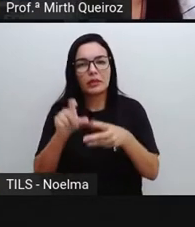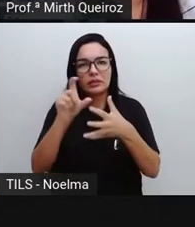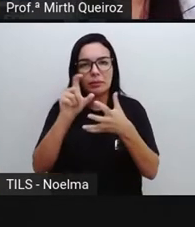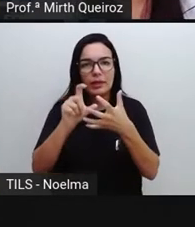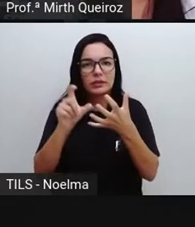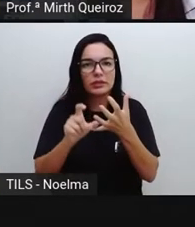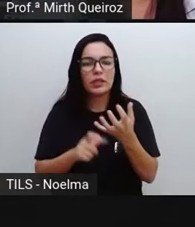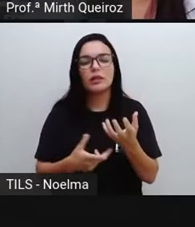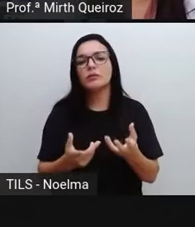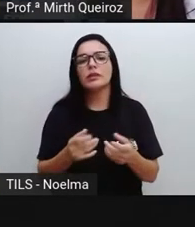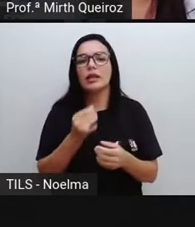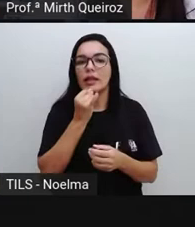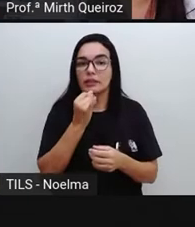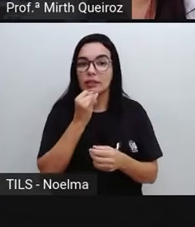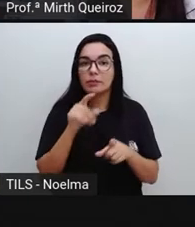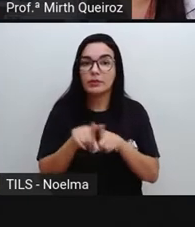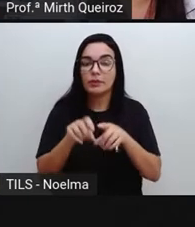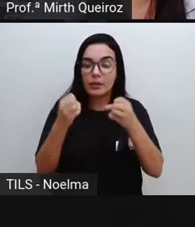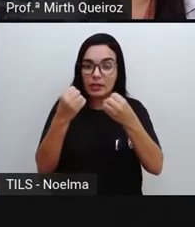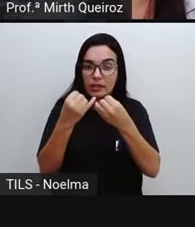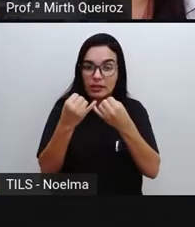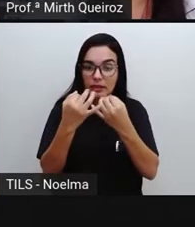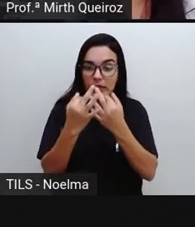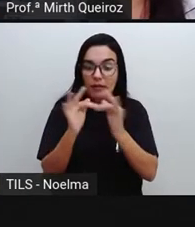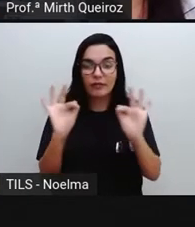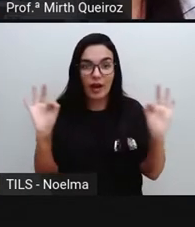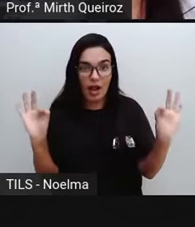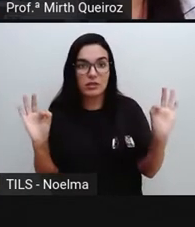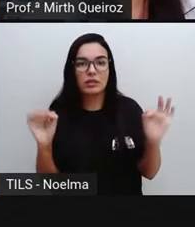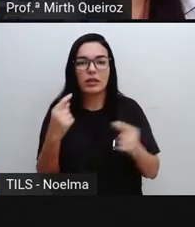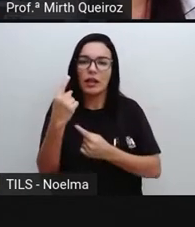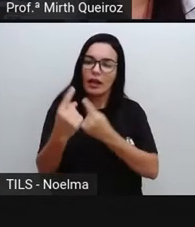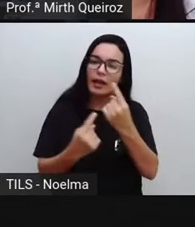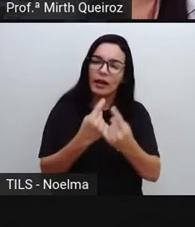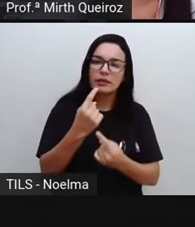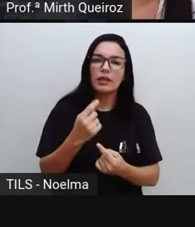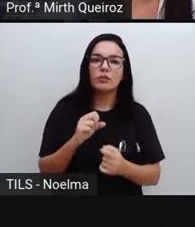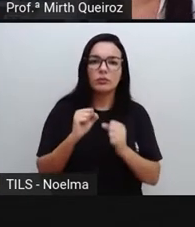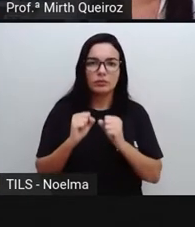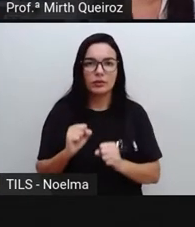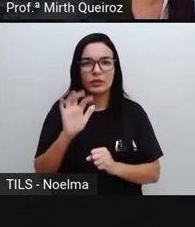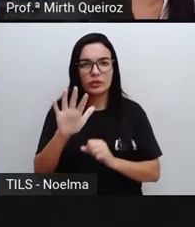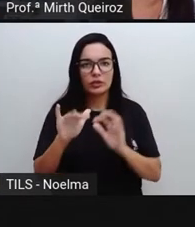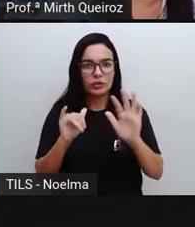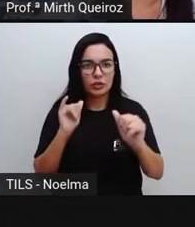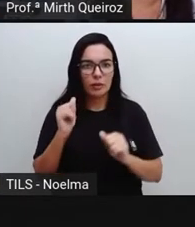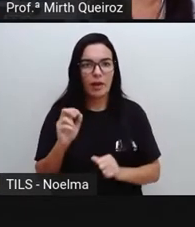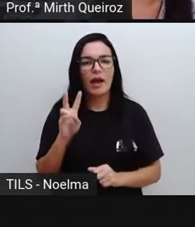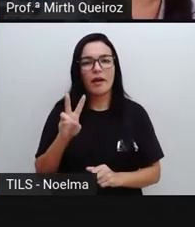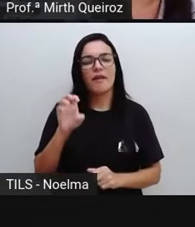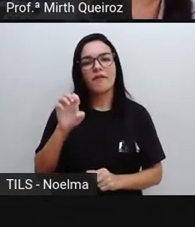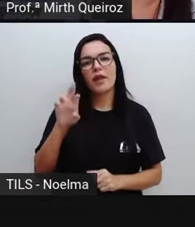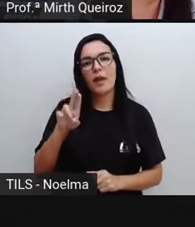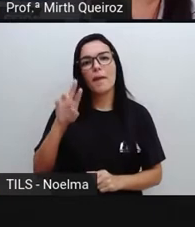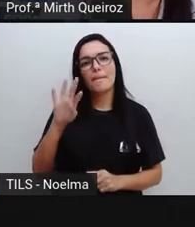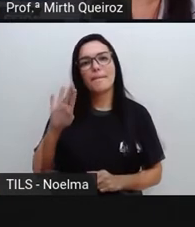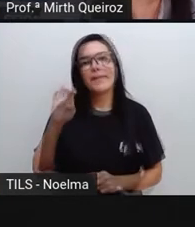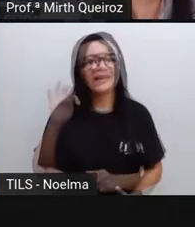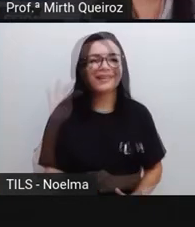exemplos, né? E cada um desses aí vai ser chamado de verbete, certo?